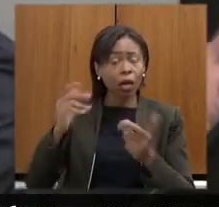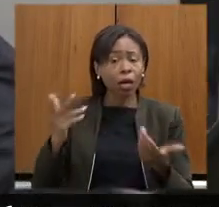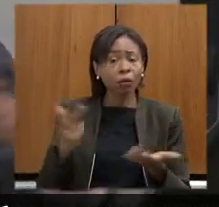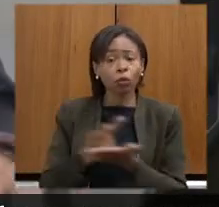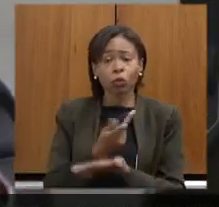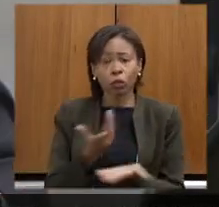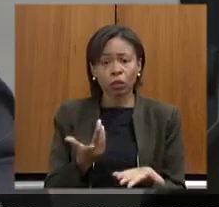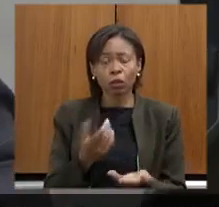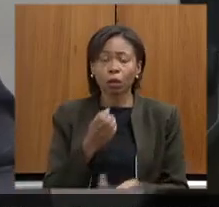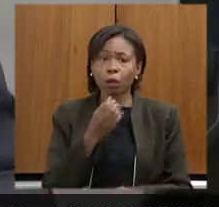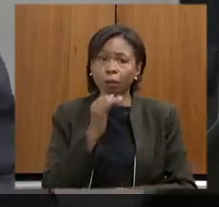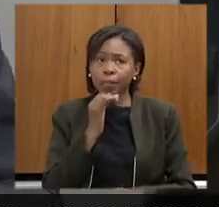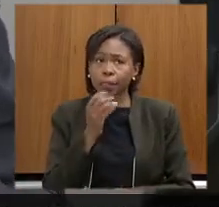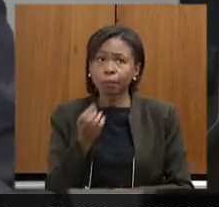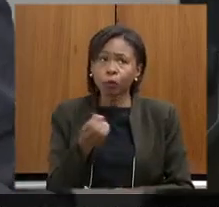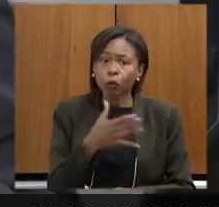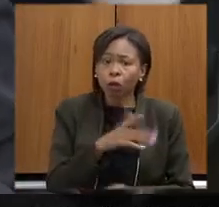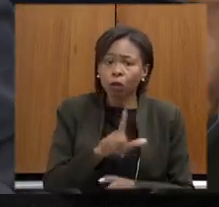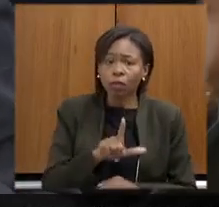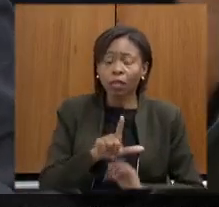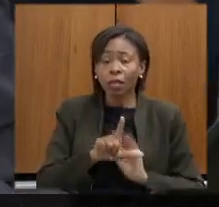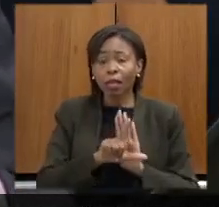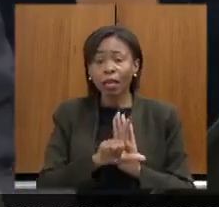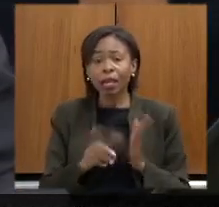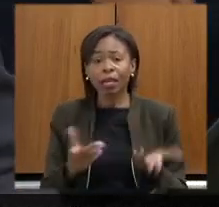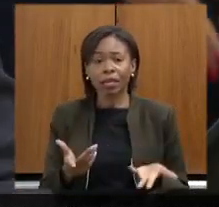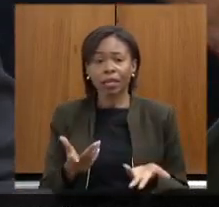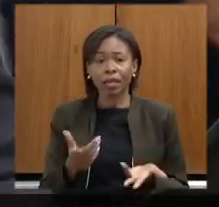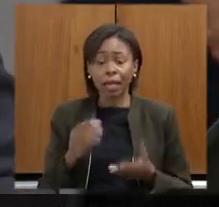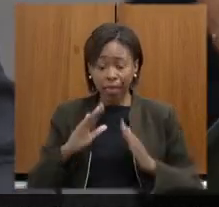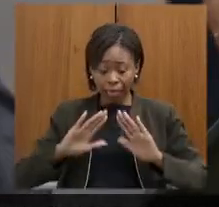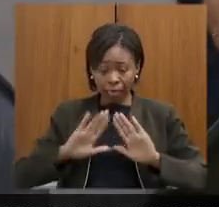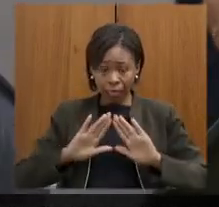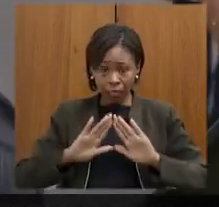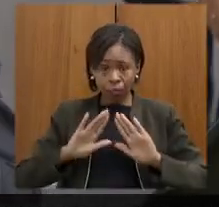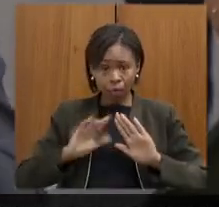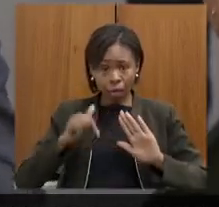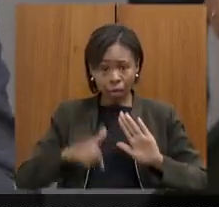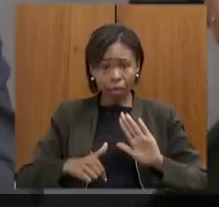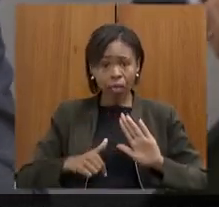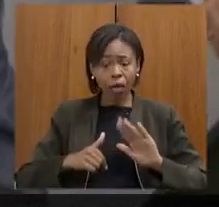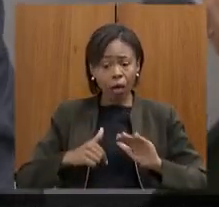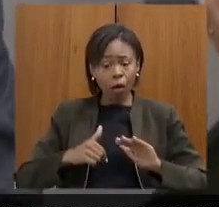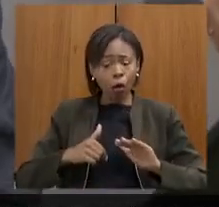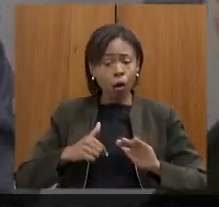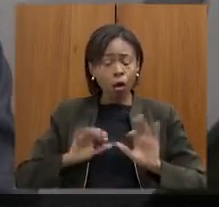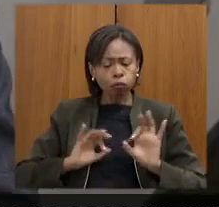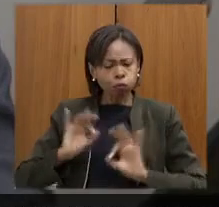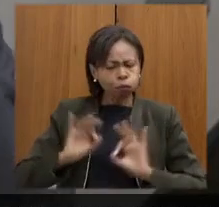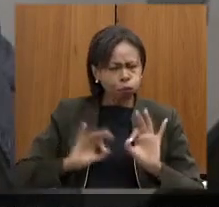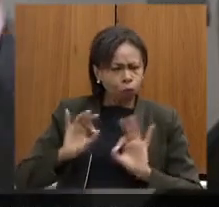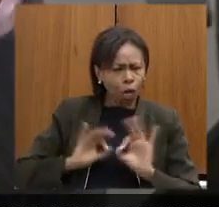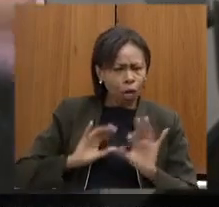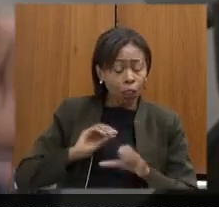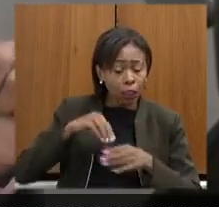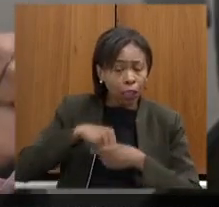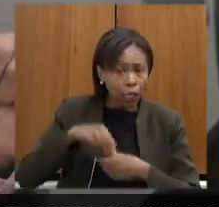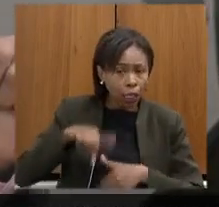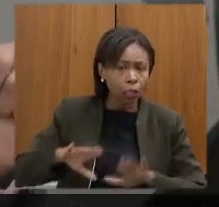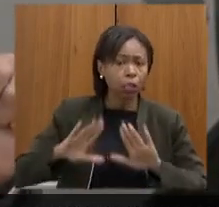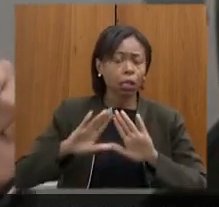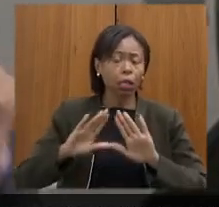nova lei um processo interno dentro da assembleia porque todos esses processos todos esses